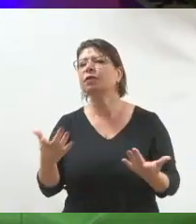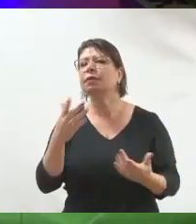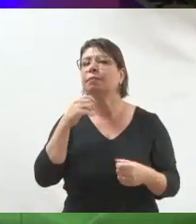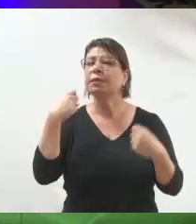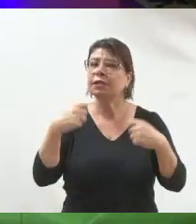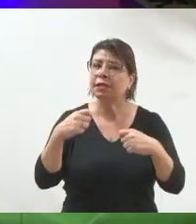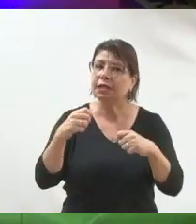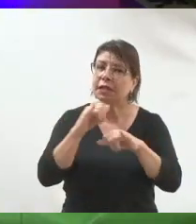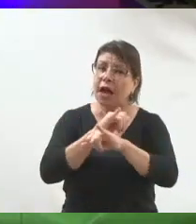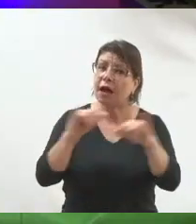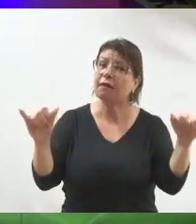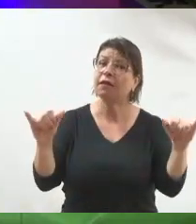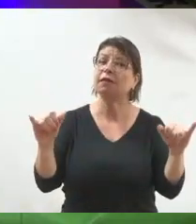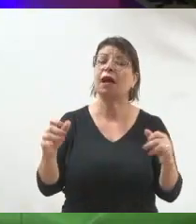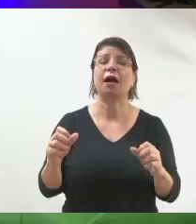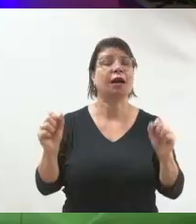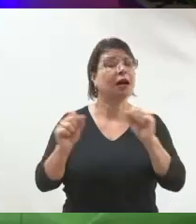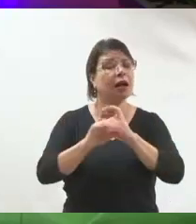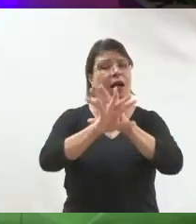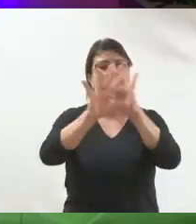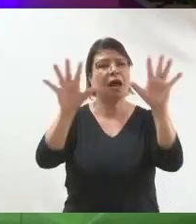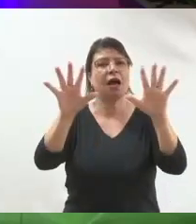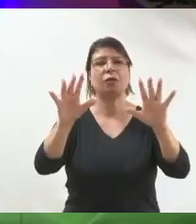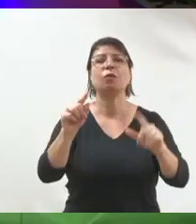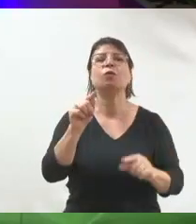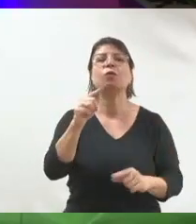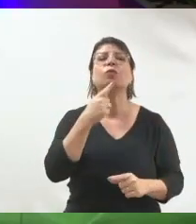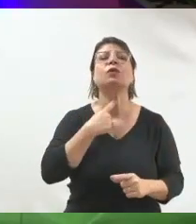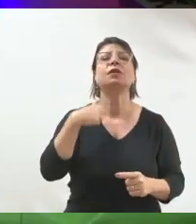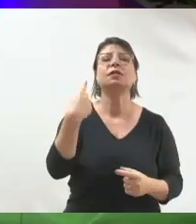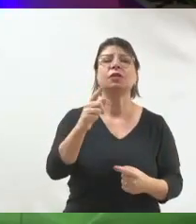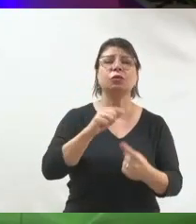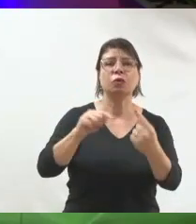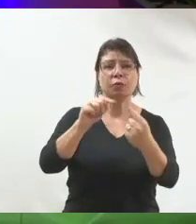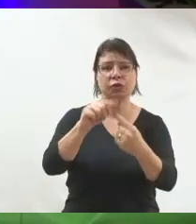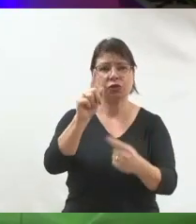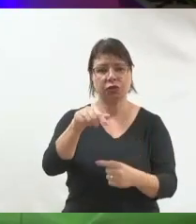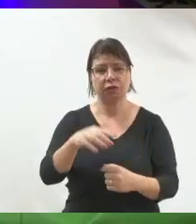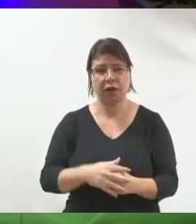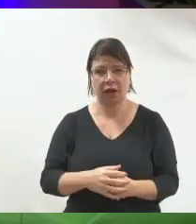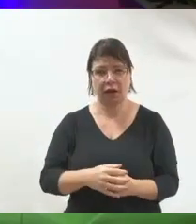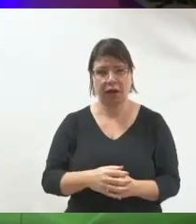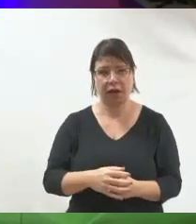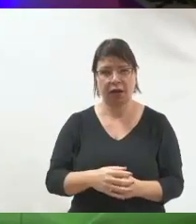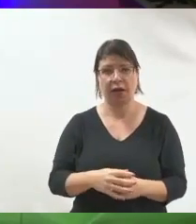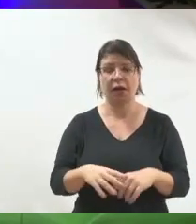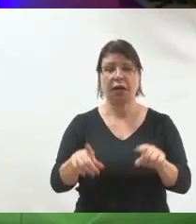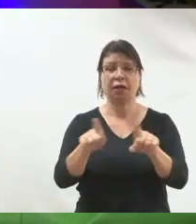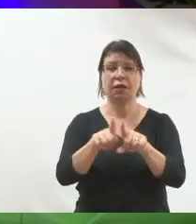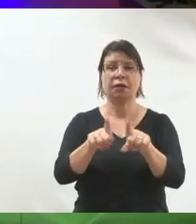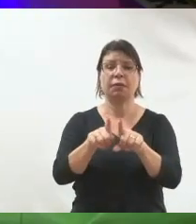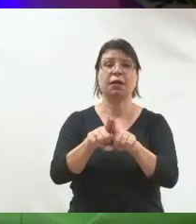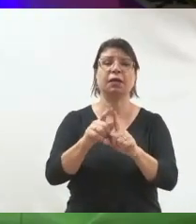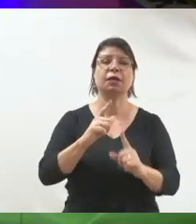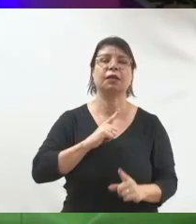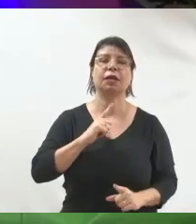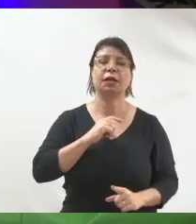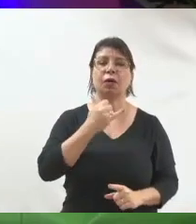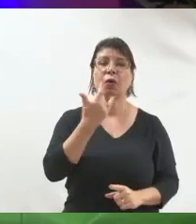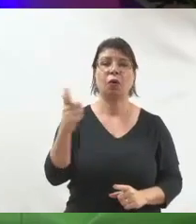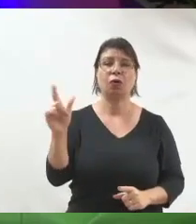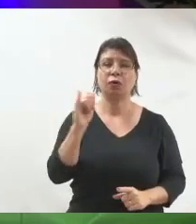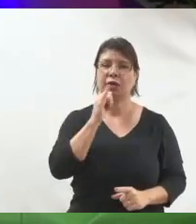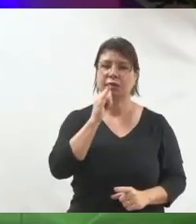clara em toda a comunicação de vocês. E eu acho que aí, aqui também tem um exemplo legal,